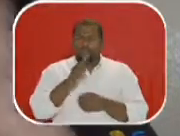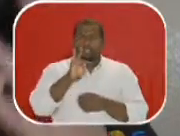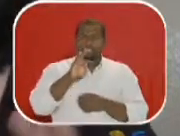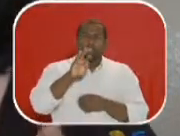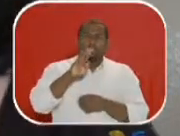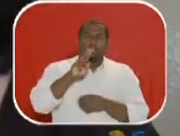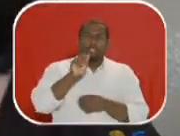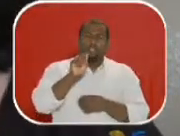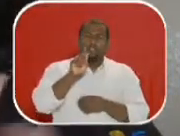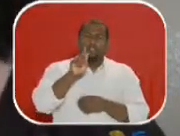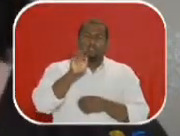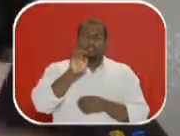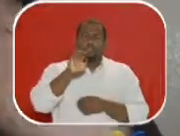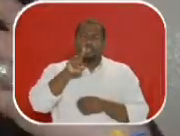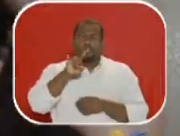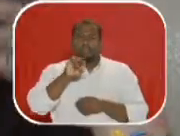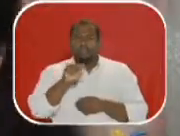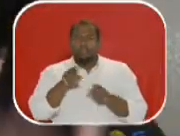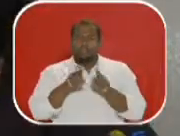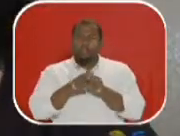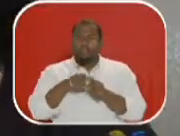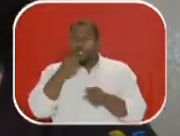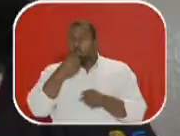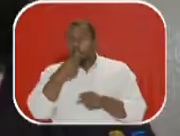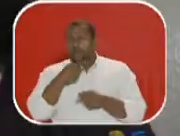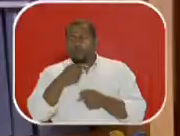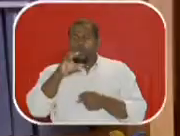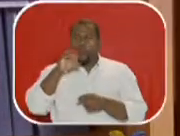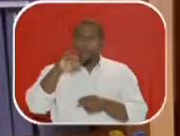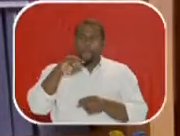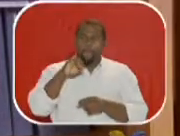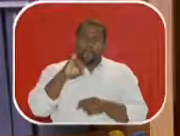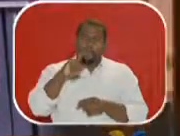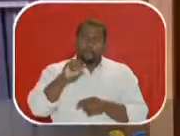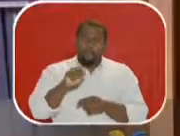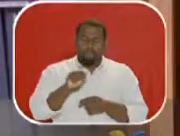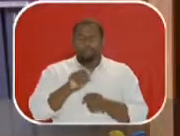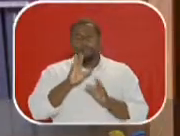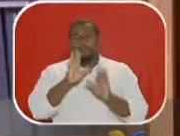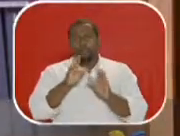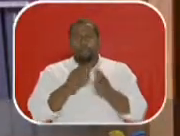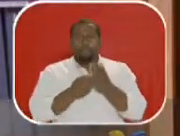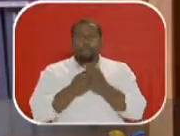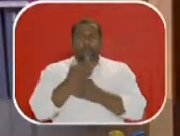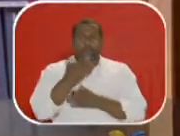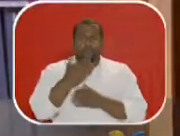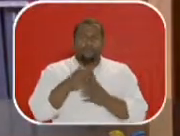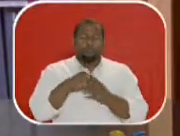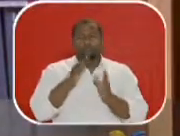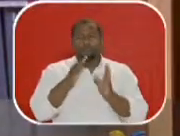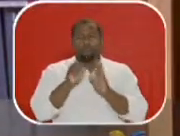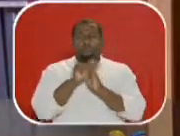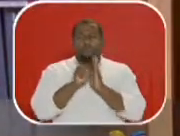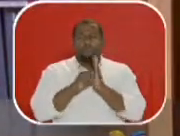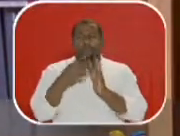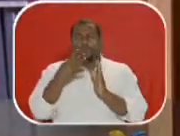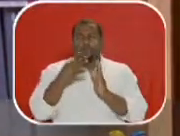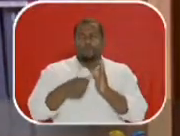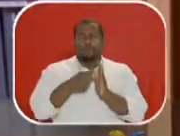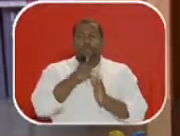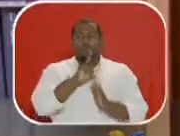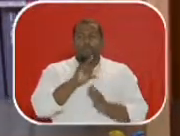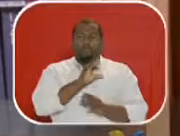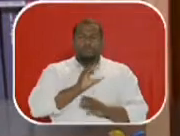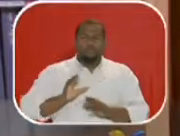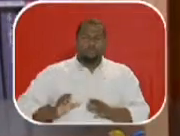ficou sempre essa interrogação do que ele teria dito sobre a comédia. É um tratado do século IV a.C.,